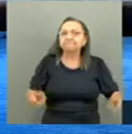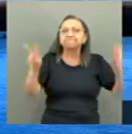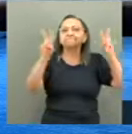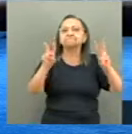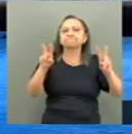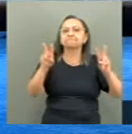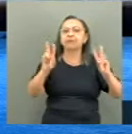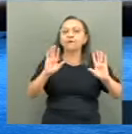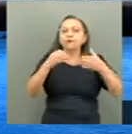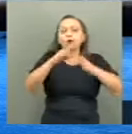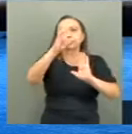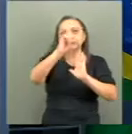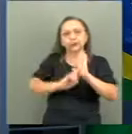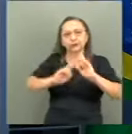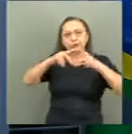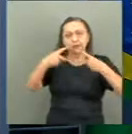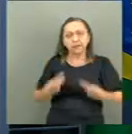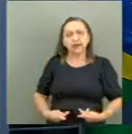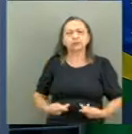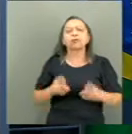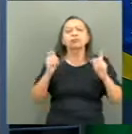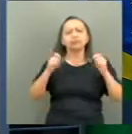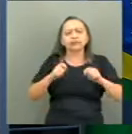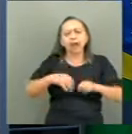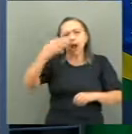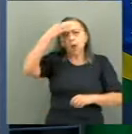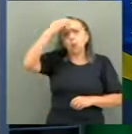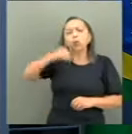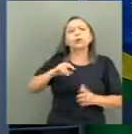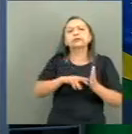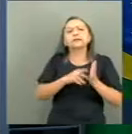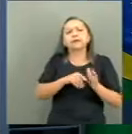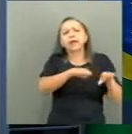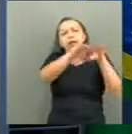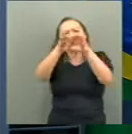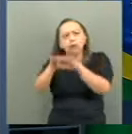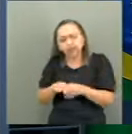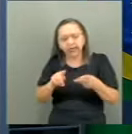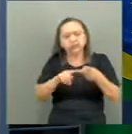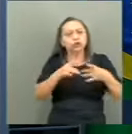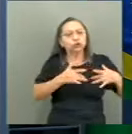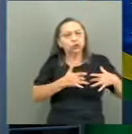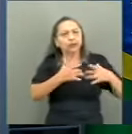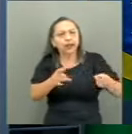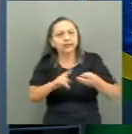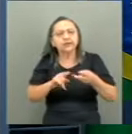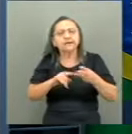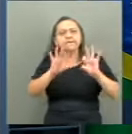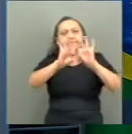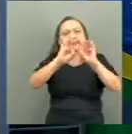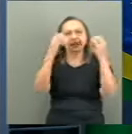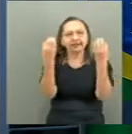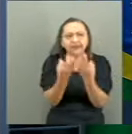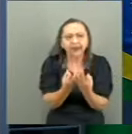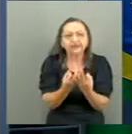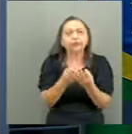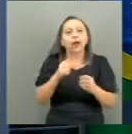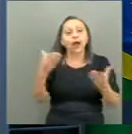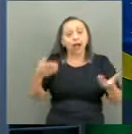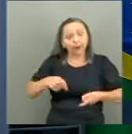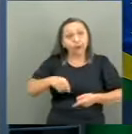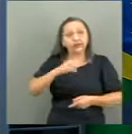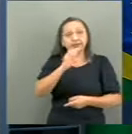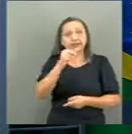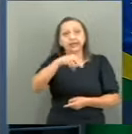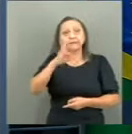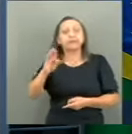direitos humanos. Vamos compreender o que significa igualdade, solidariedade e fraternidade, como a CNBB agora faz essa